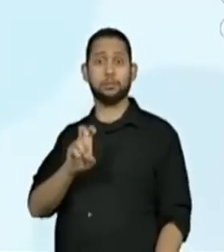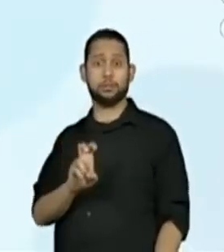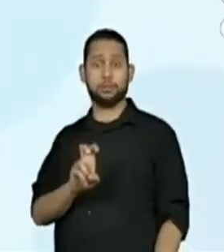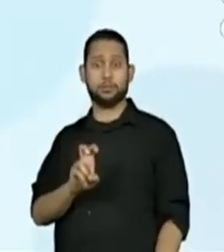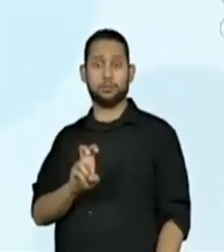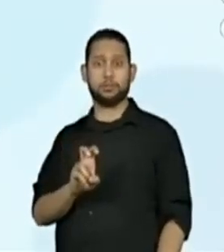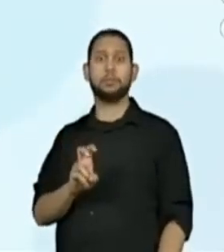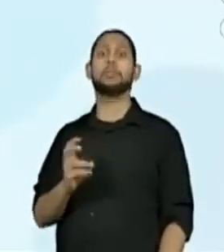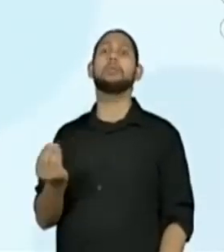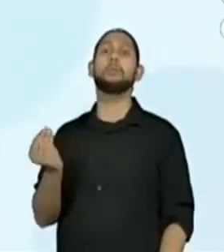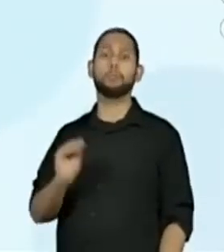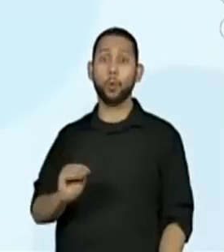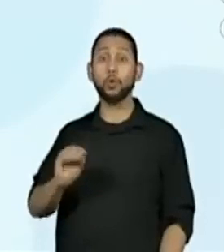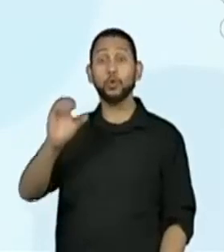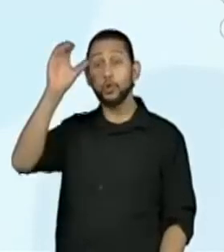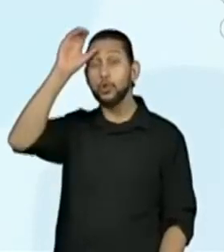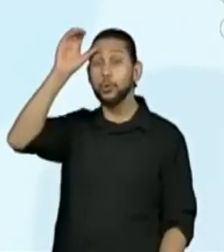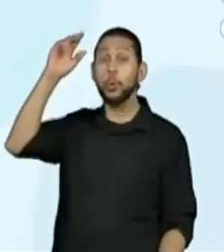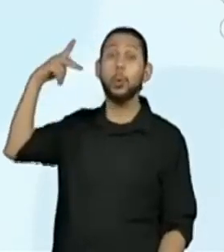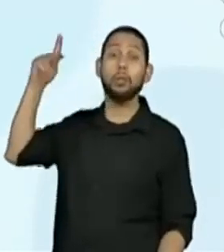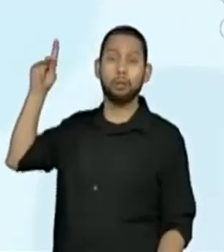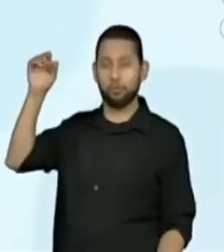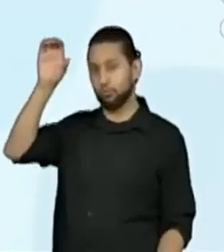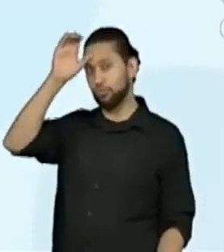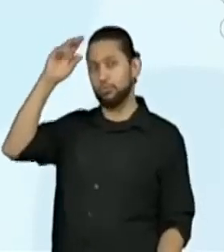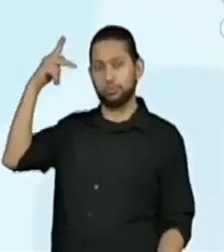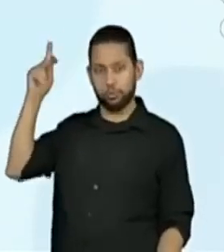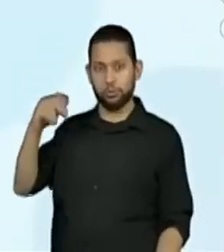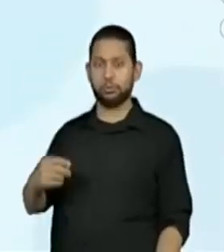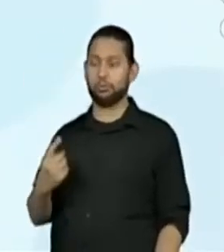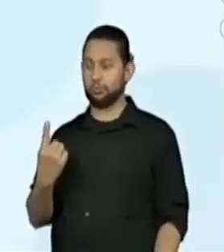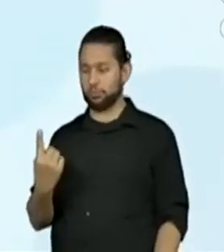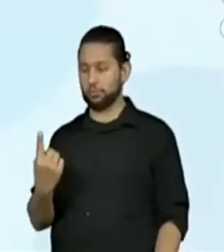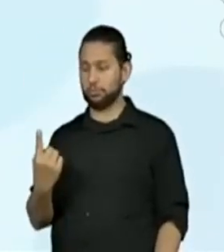Que é do tio do Pedro. Então, 1,75.